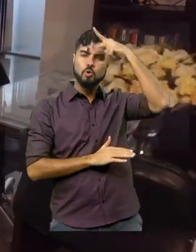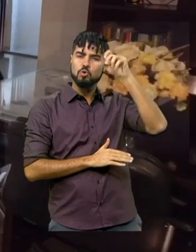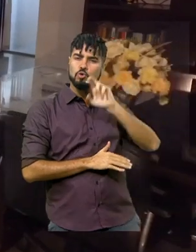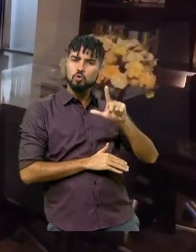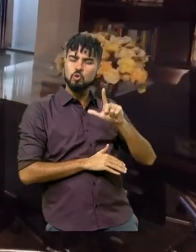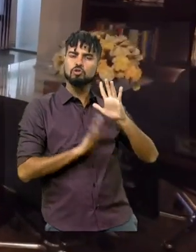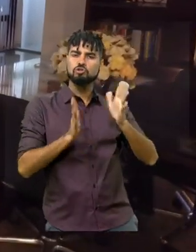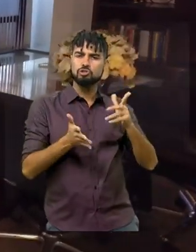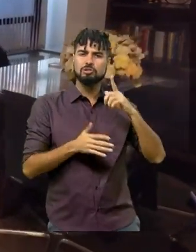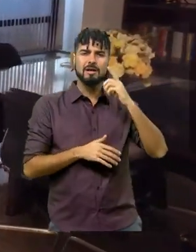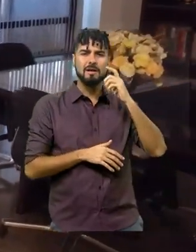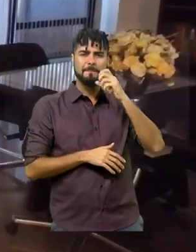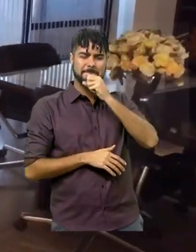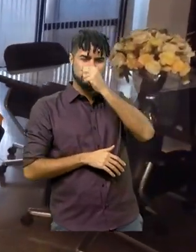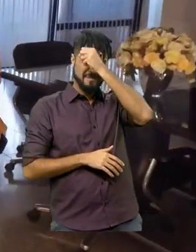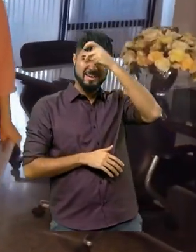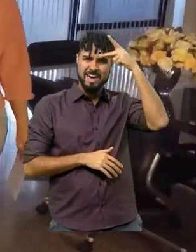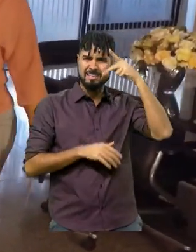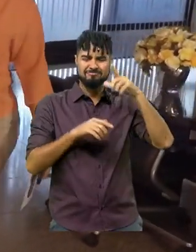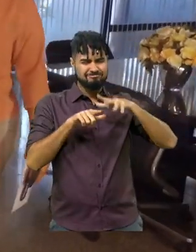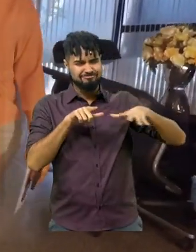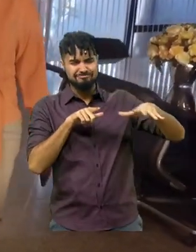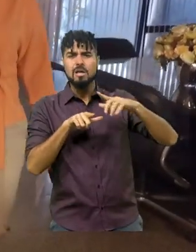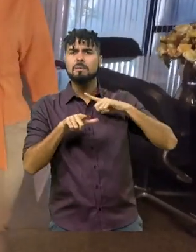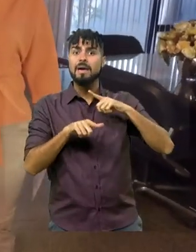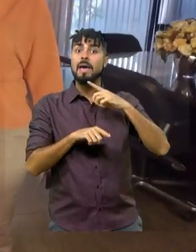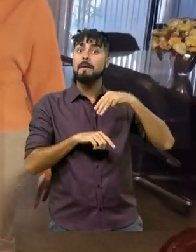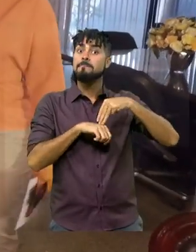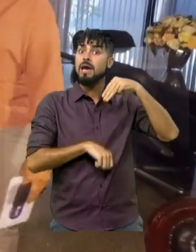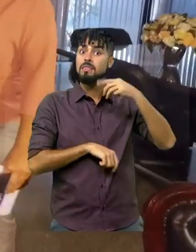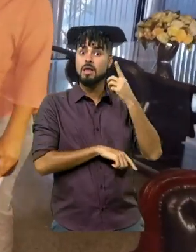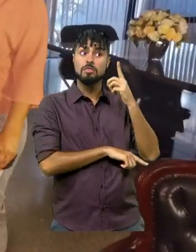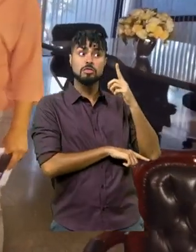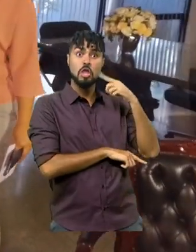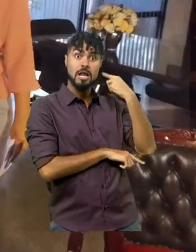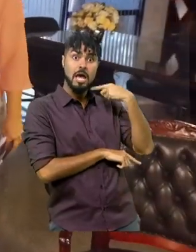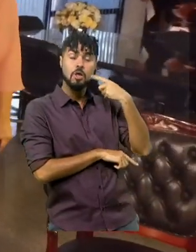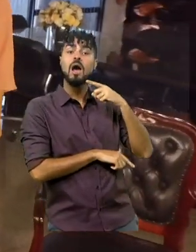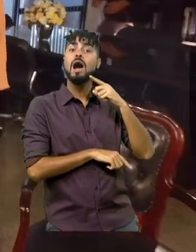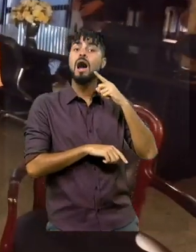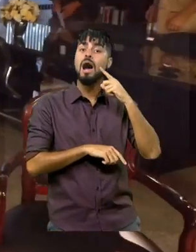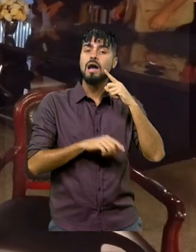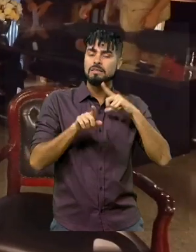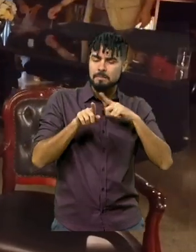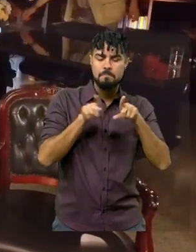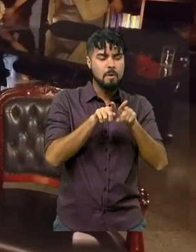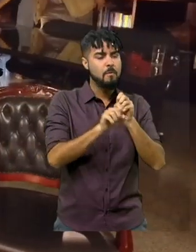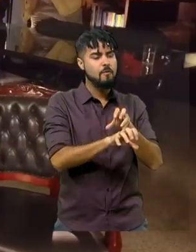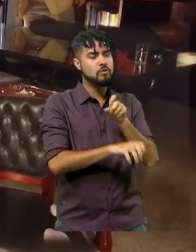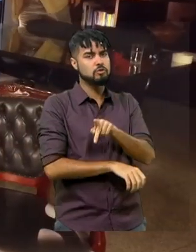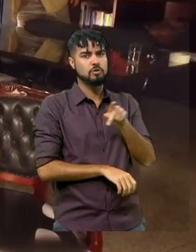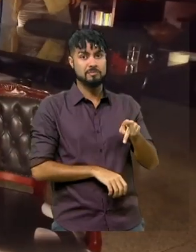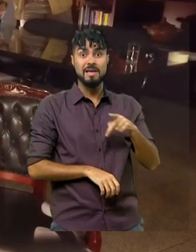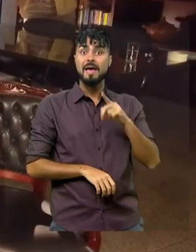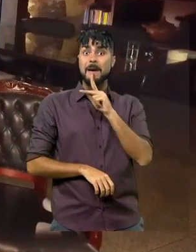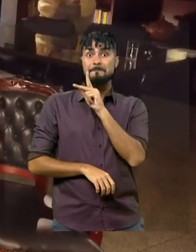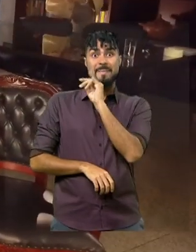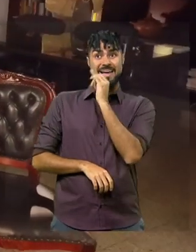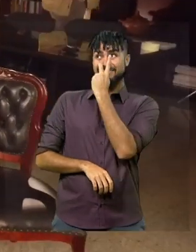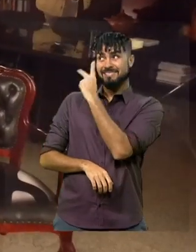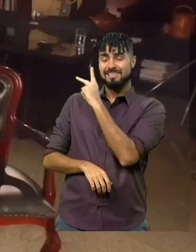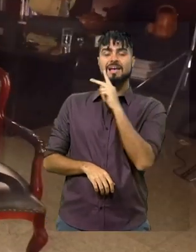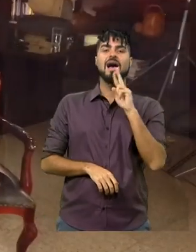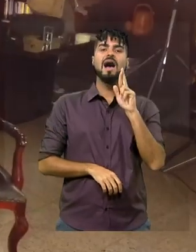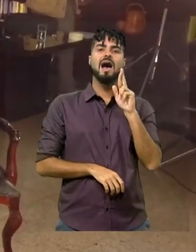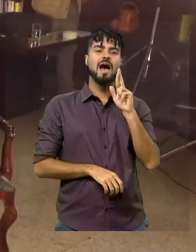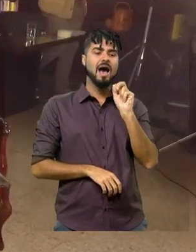Lagoas e vice-governadora. Mestre em Direito, também advogada e professora. Ela é filha do senador e ex-presidente do Congresso,